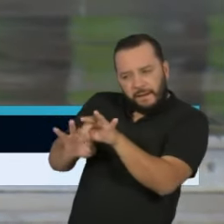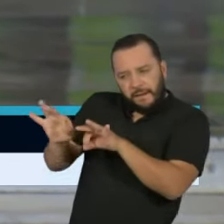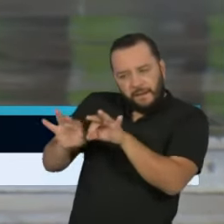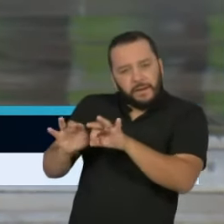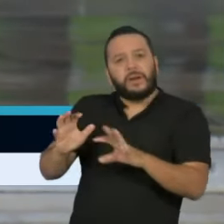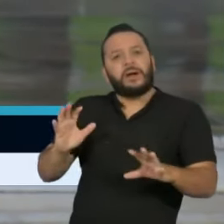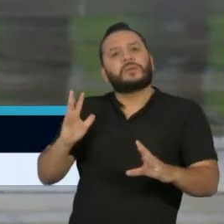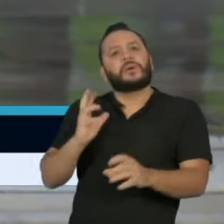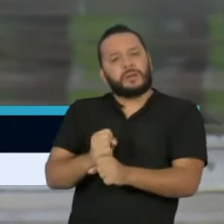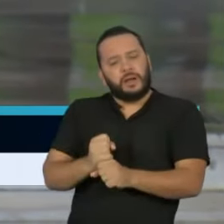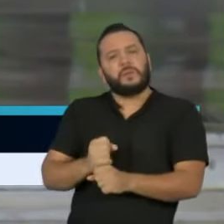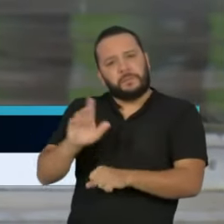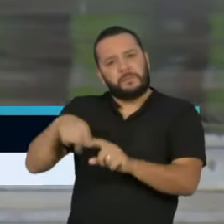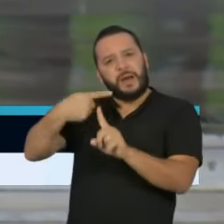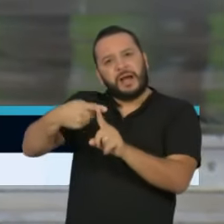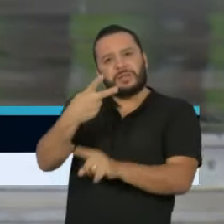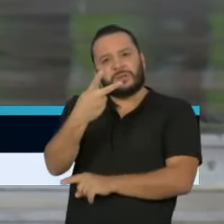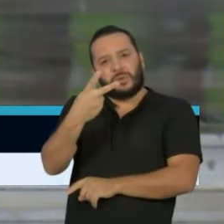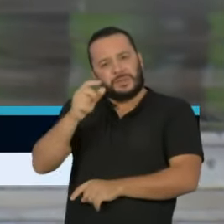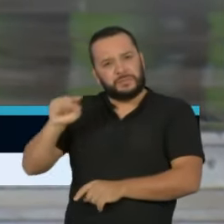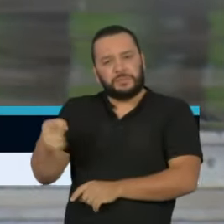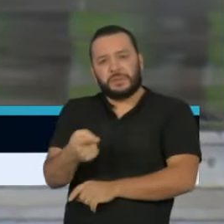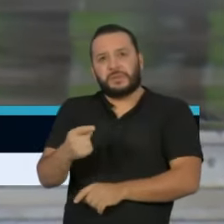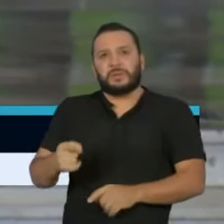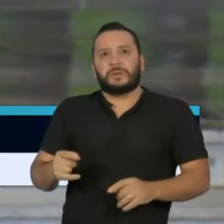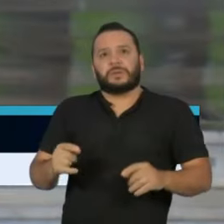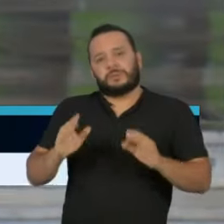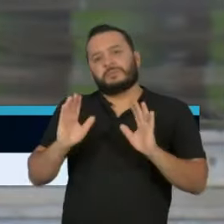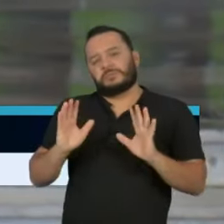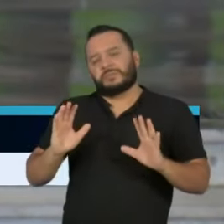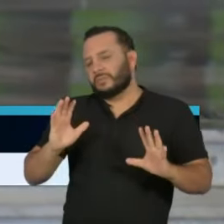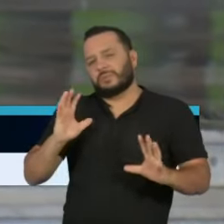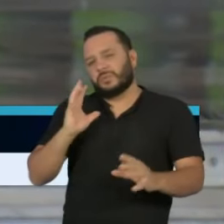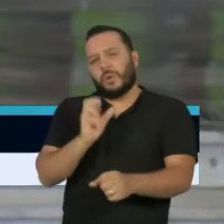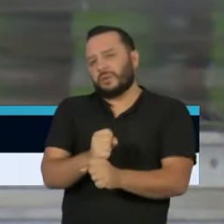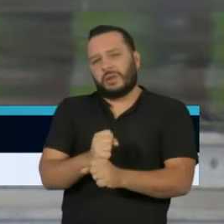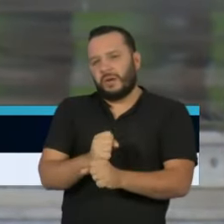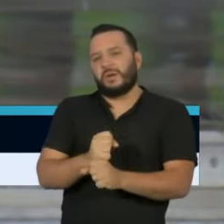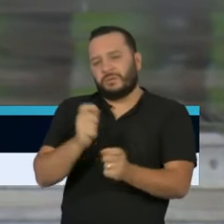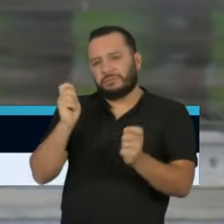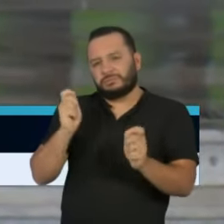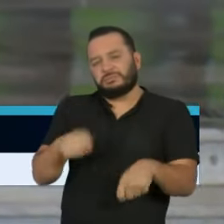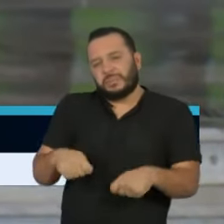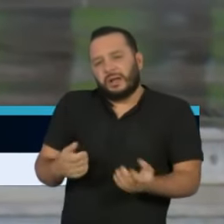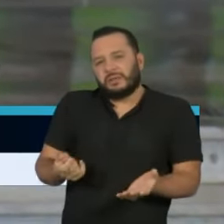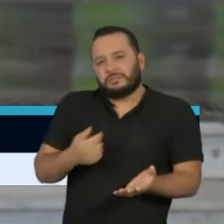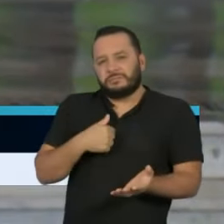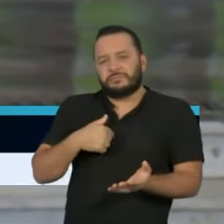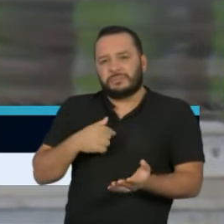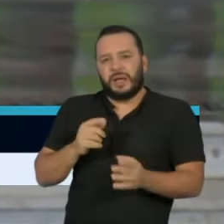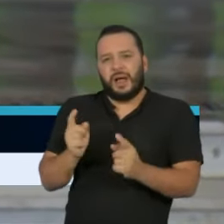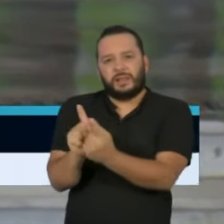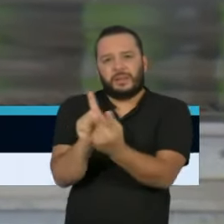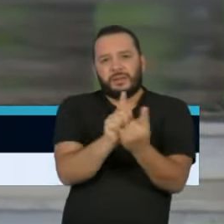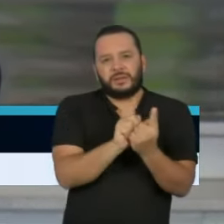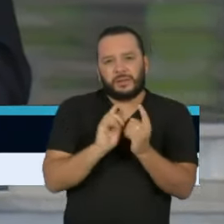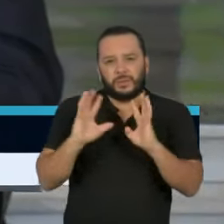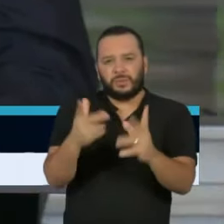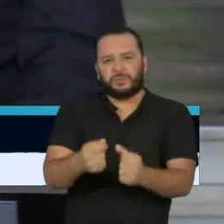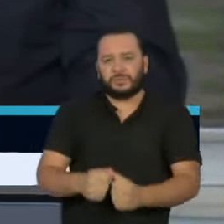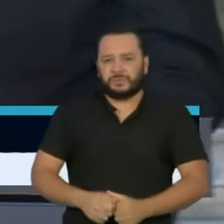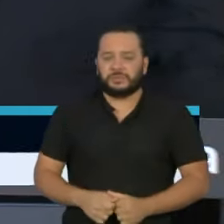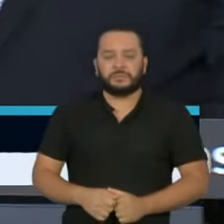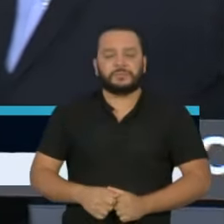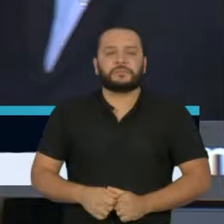2 mil leitos. Então, você poderia somar isso numa segunda situação. Obrigado, doutor Guerma.